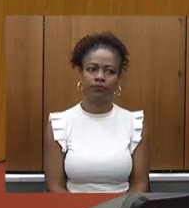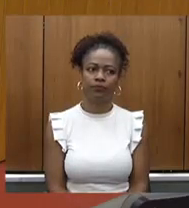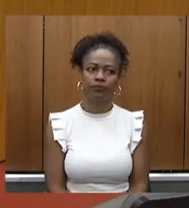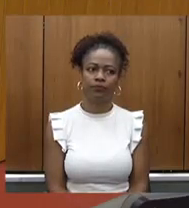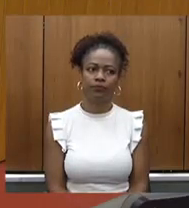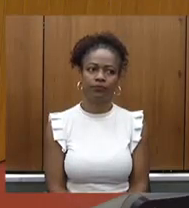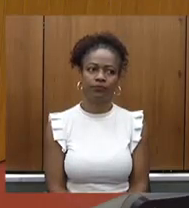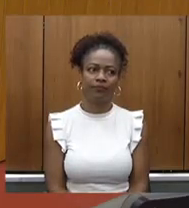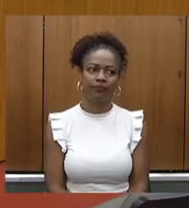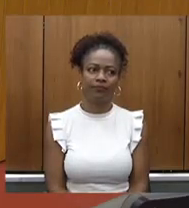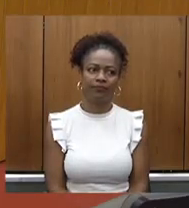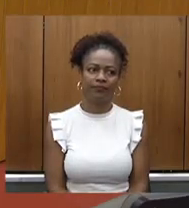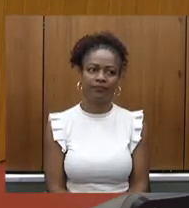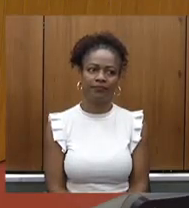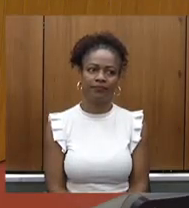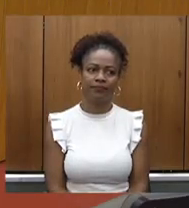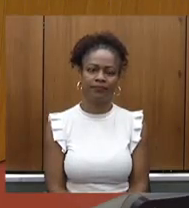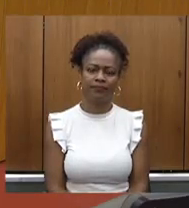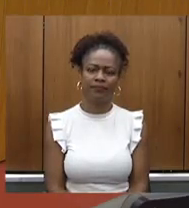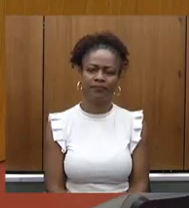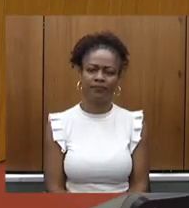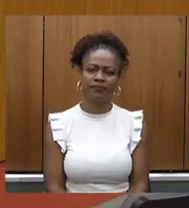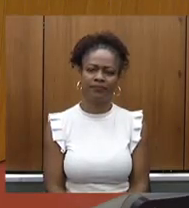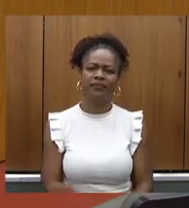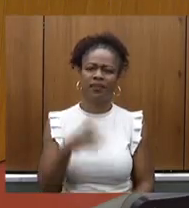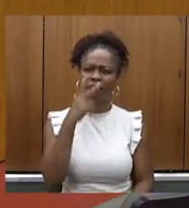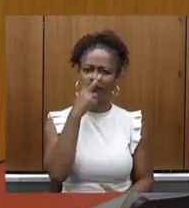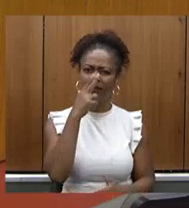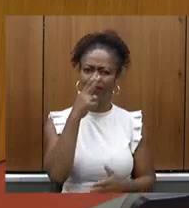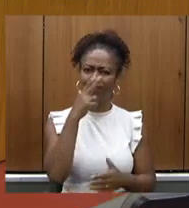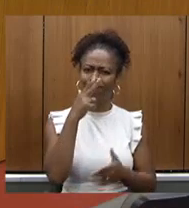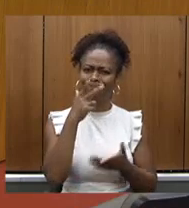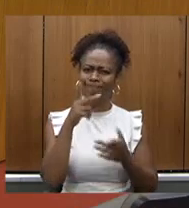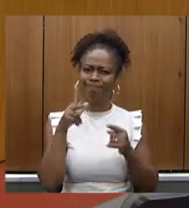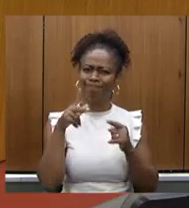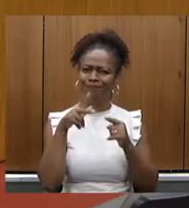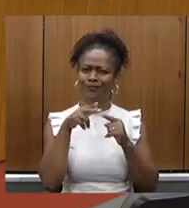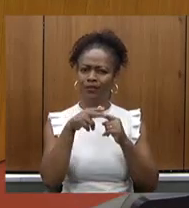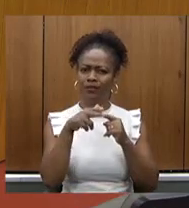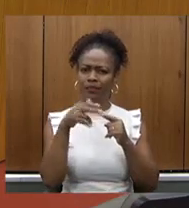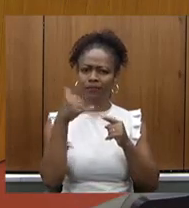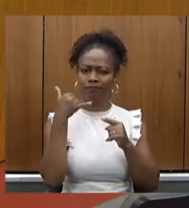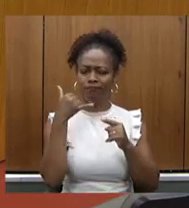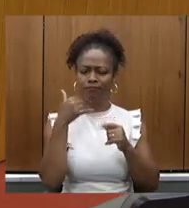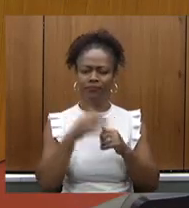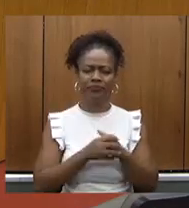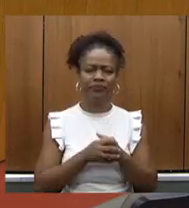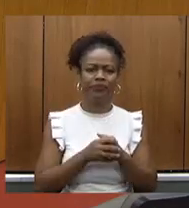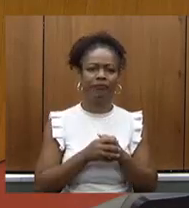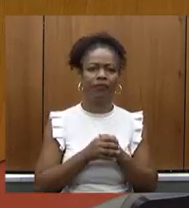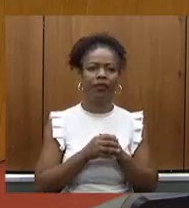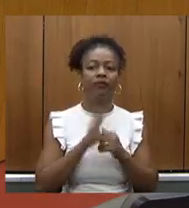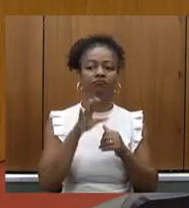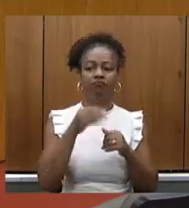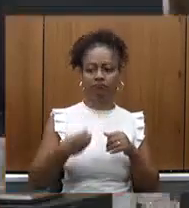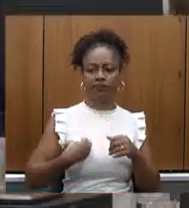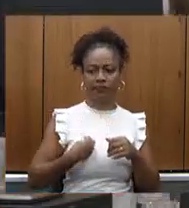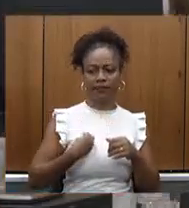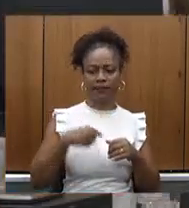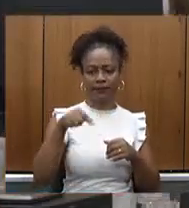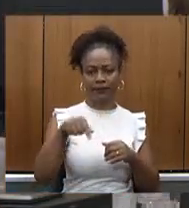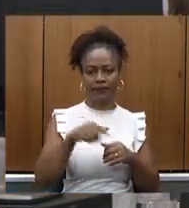parece que a conexão do deputado Dalmo Ribeiro Silva foi encerrada ele está presente aqui está presente